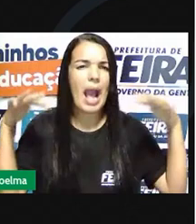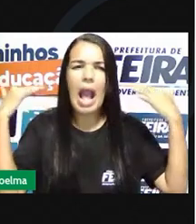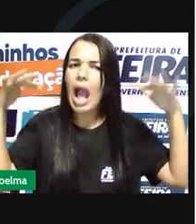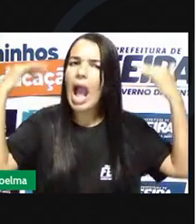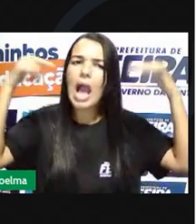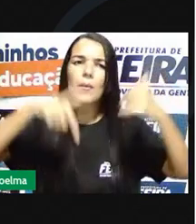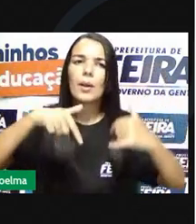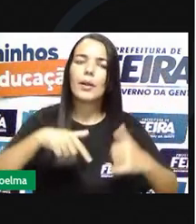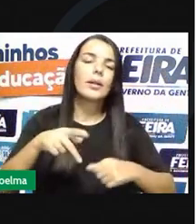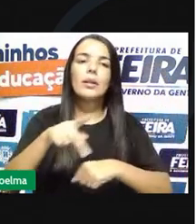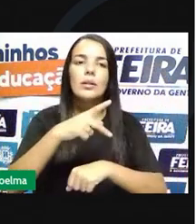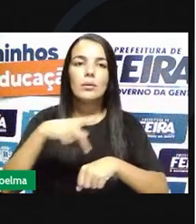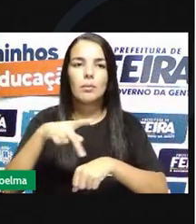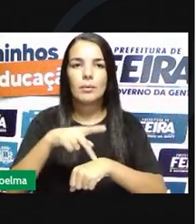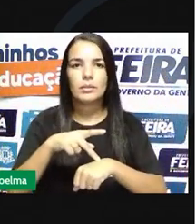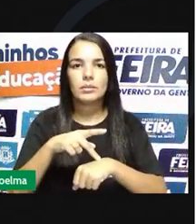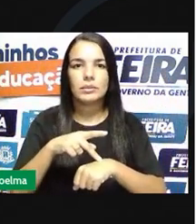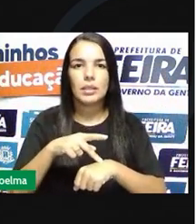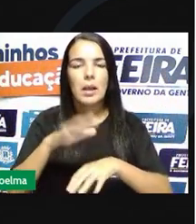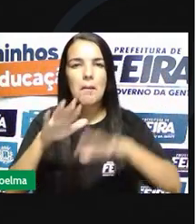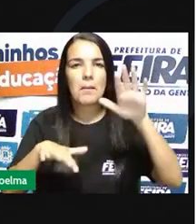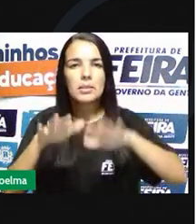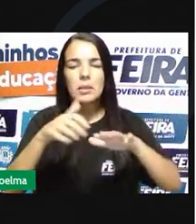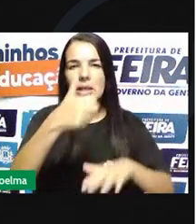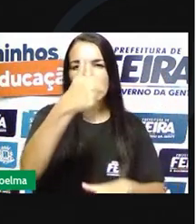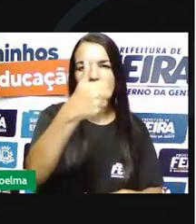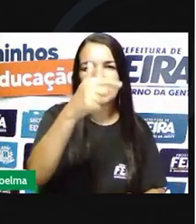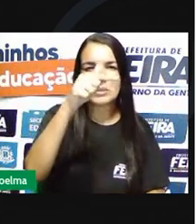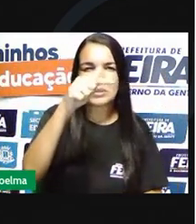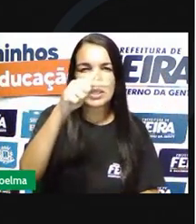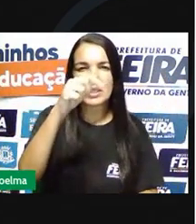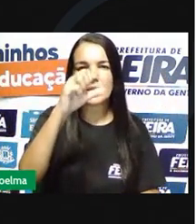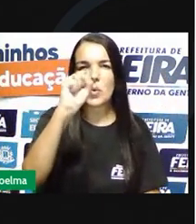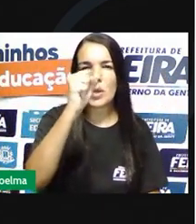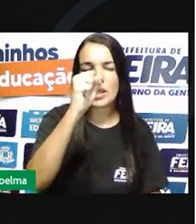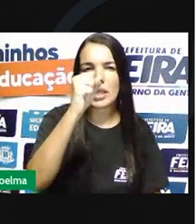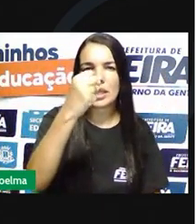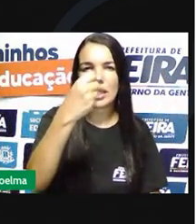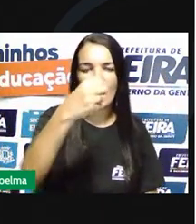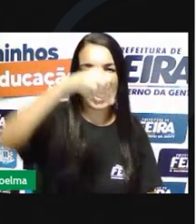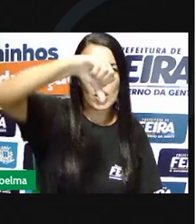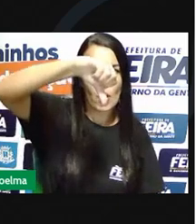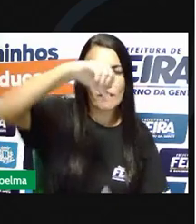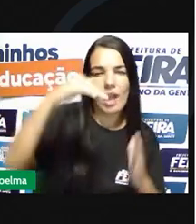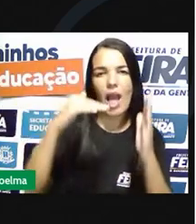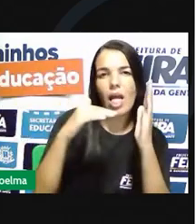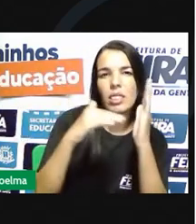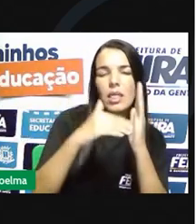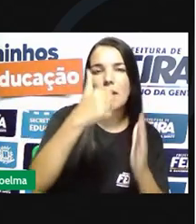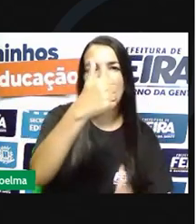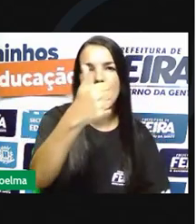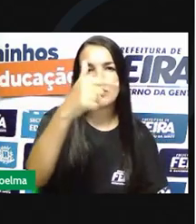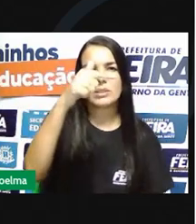no Brasil que durou de 1789 a